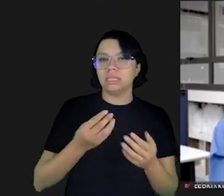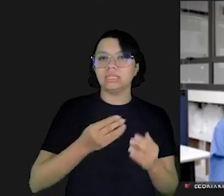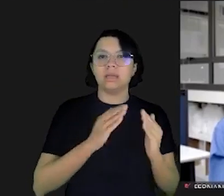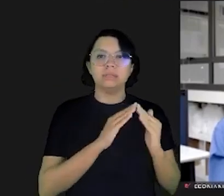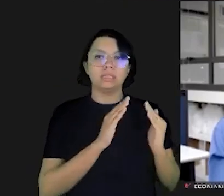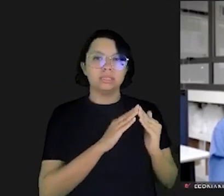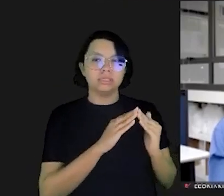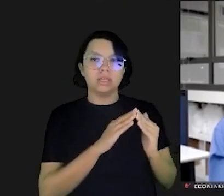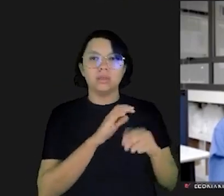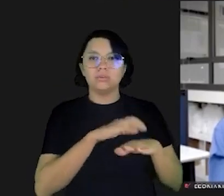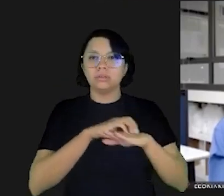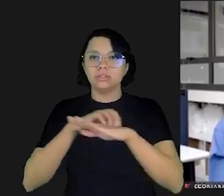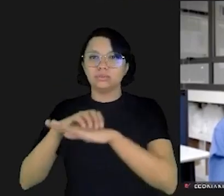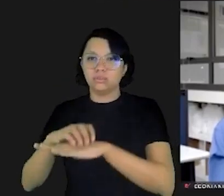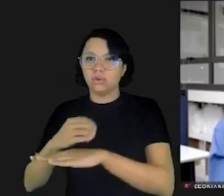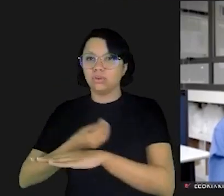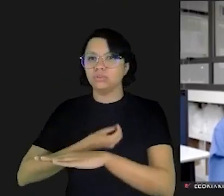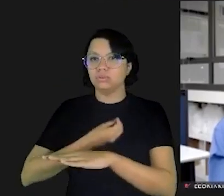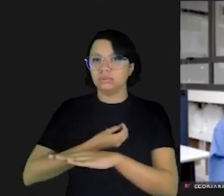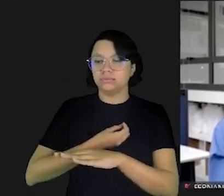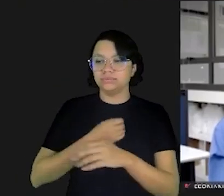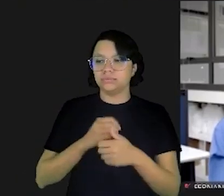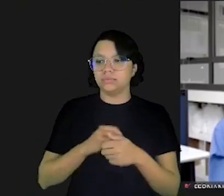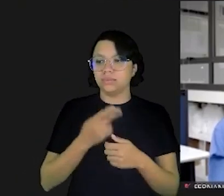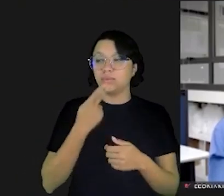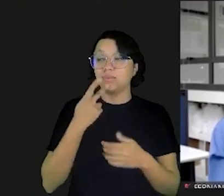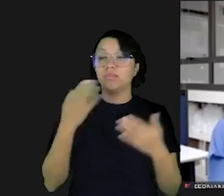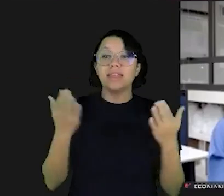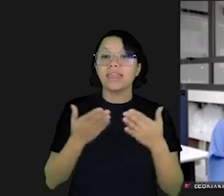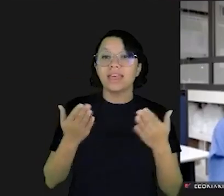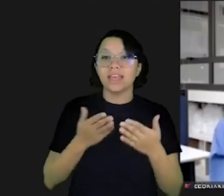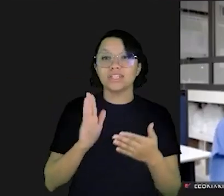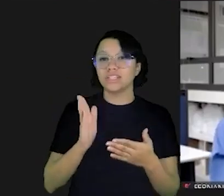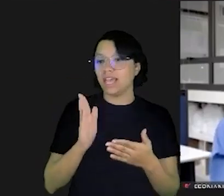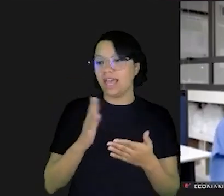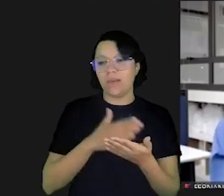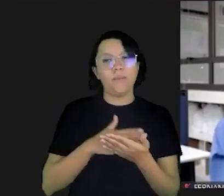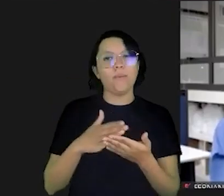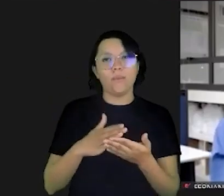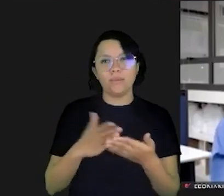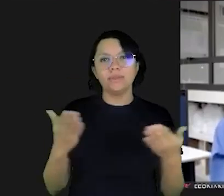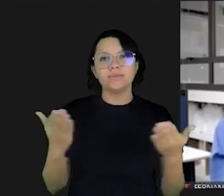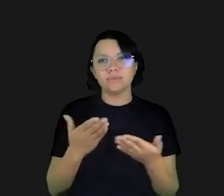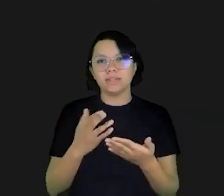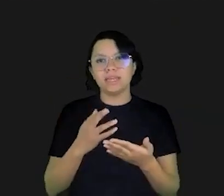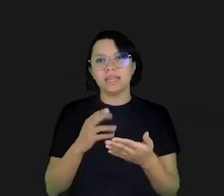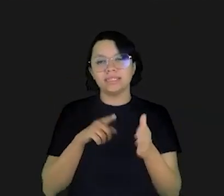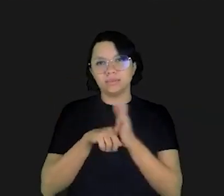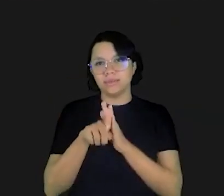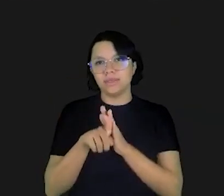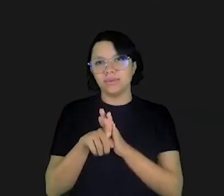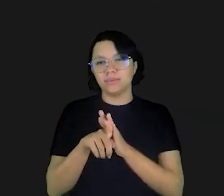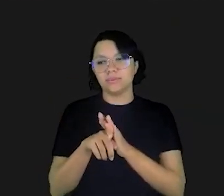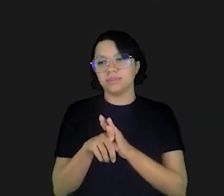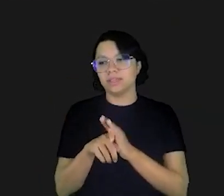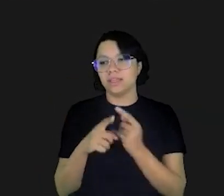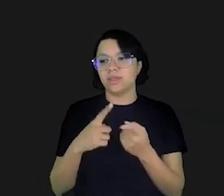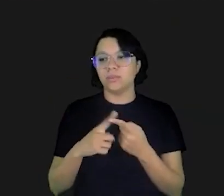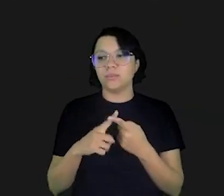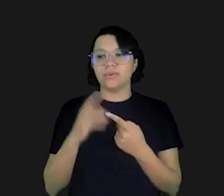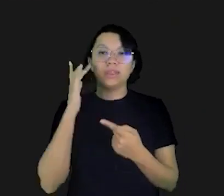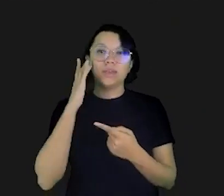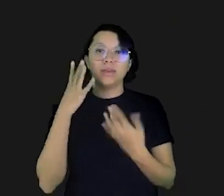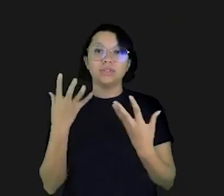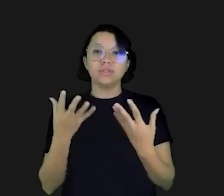como por exemplo habitação transporte alimentação então isso que eu acabei de dizer já é uma introdução pra sua